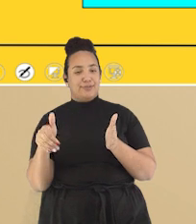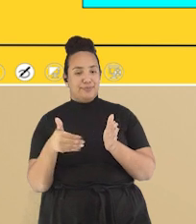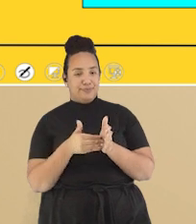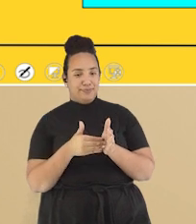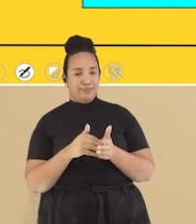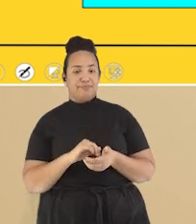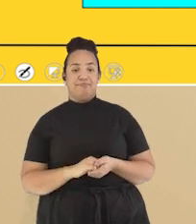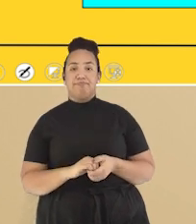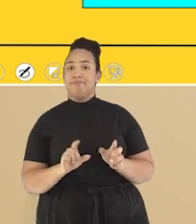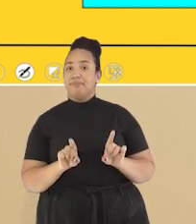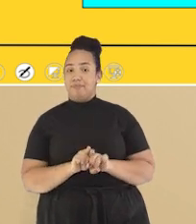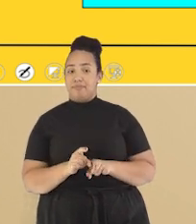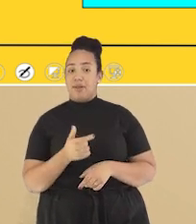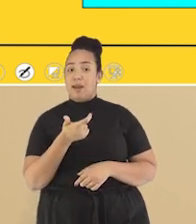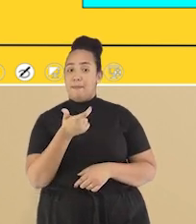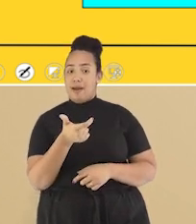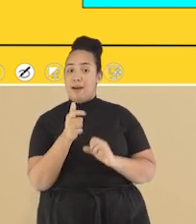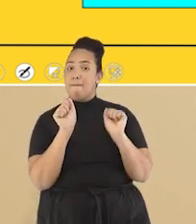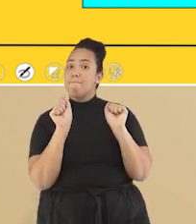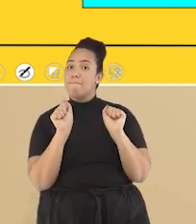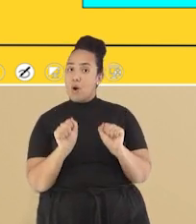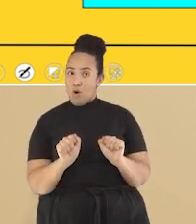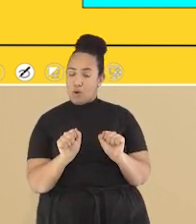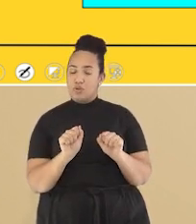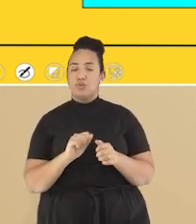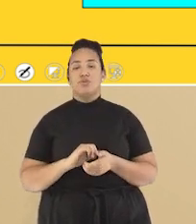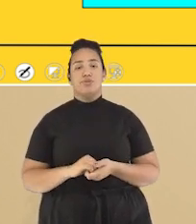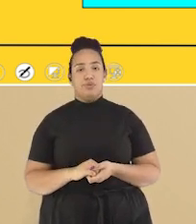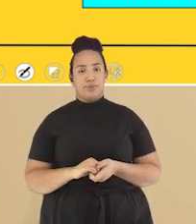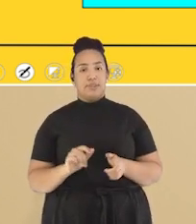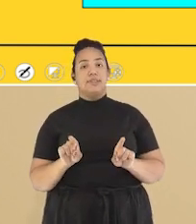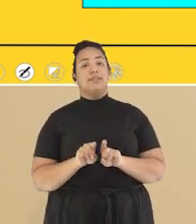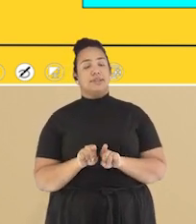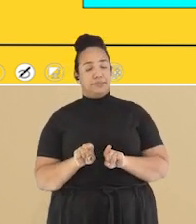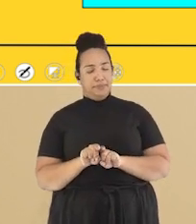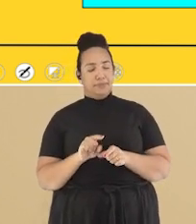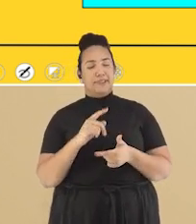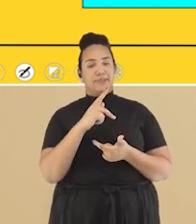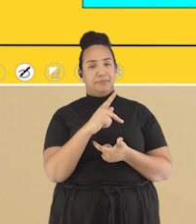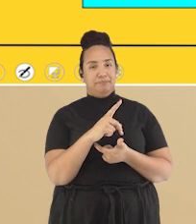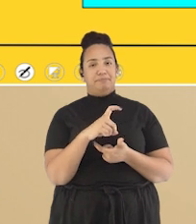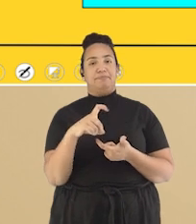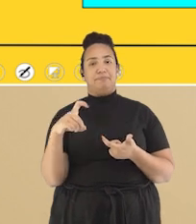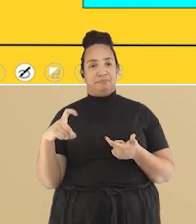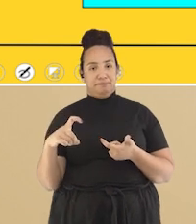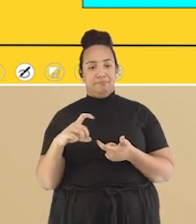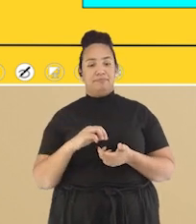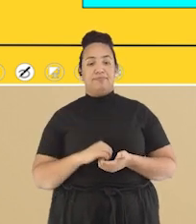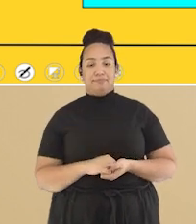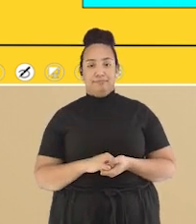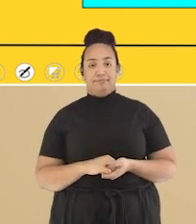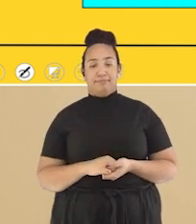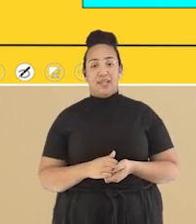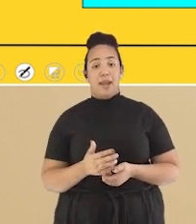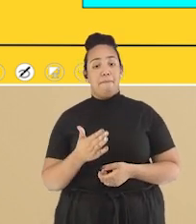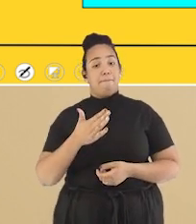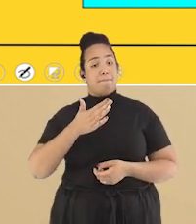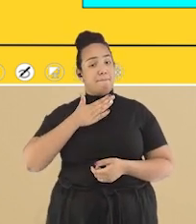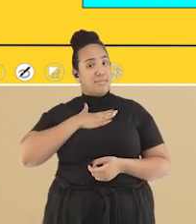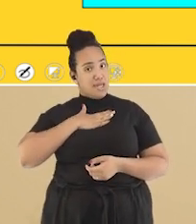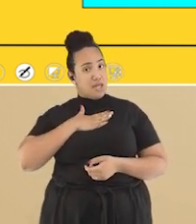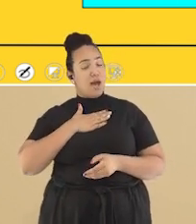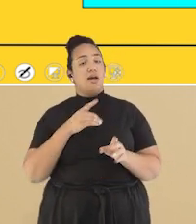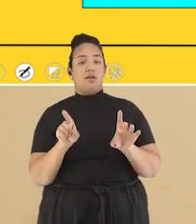posso Também é uma paroxítona A palavra minha Também é uma